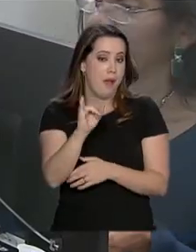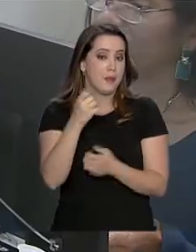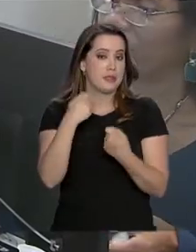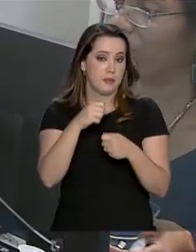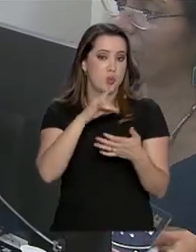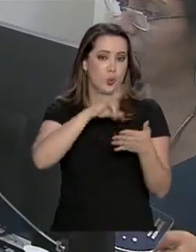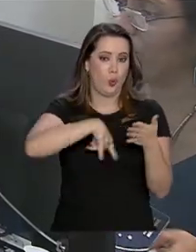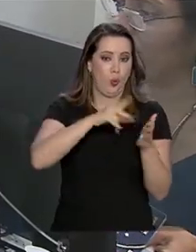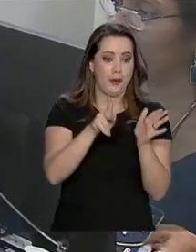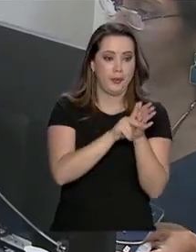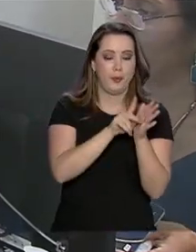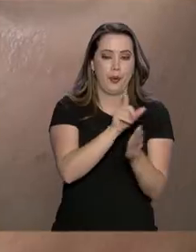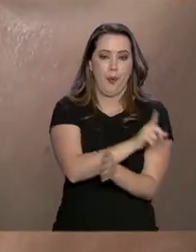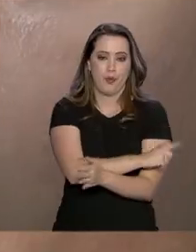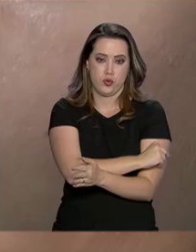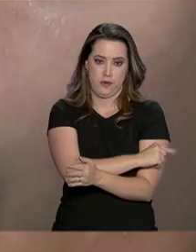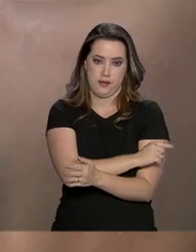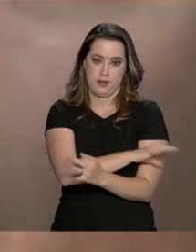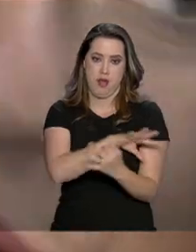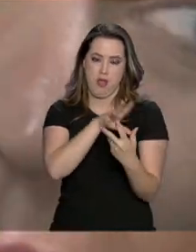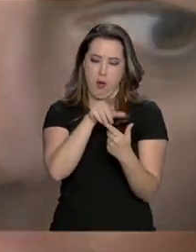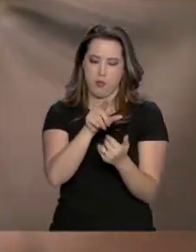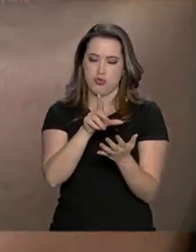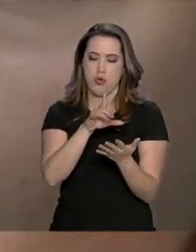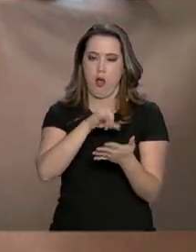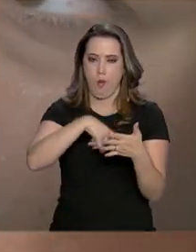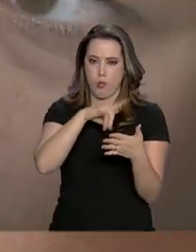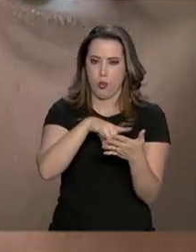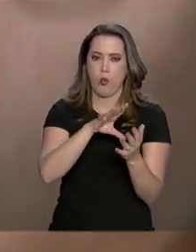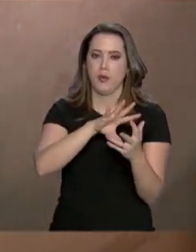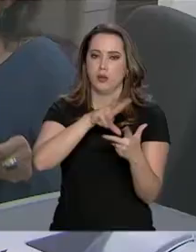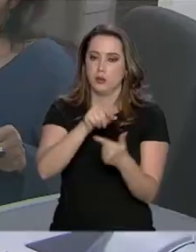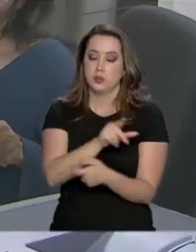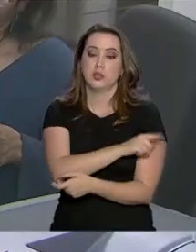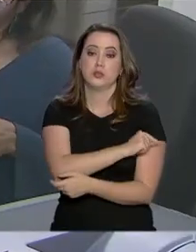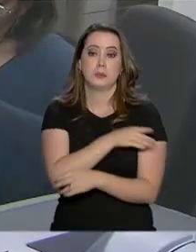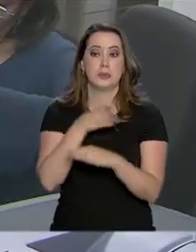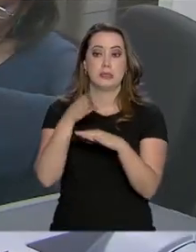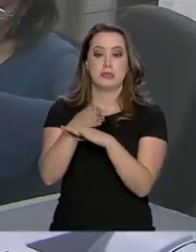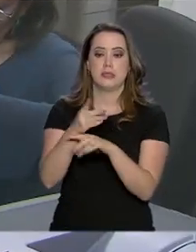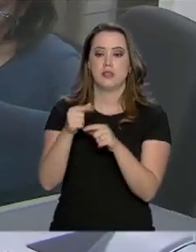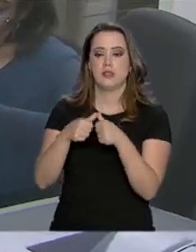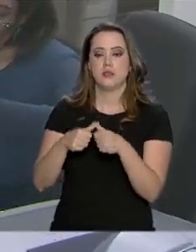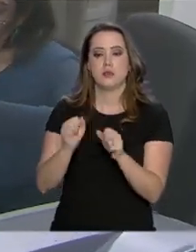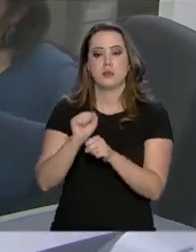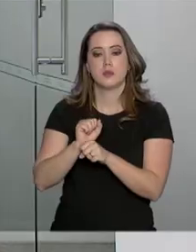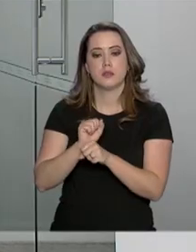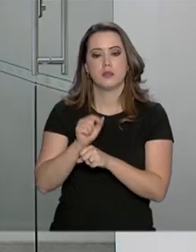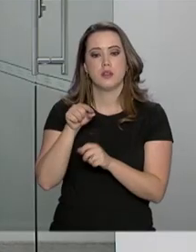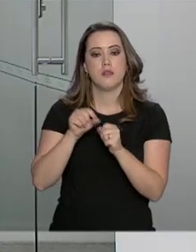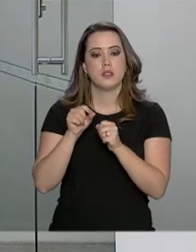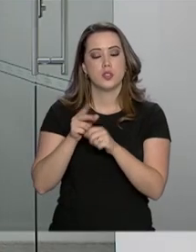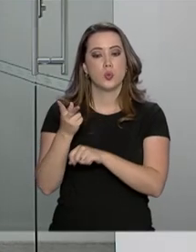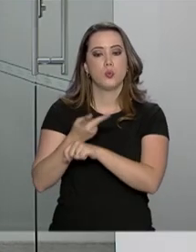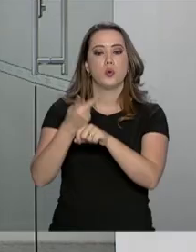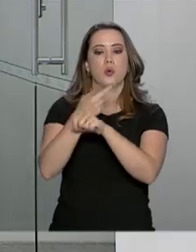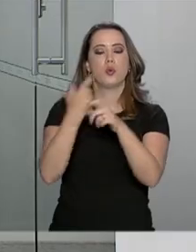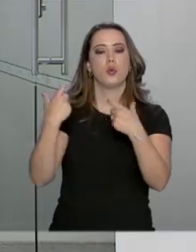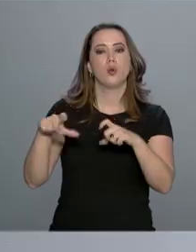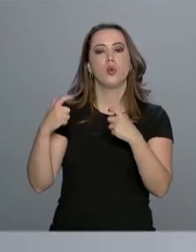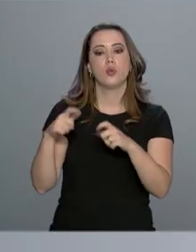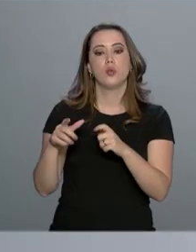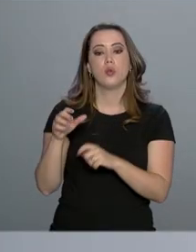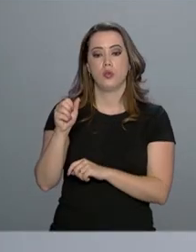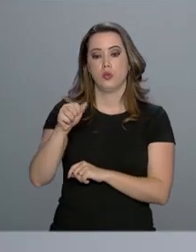Certificado Internacional de Vacinação para entrar no país, ela deixou o que estava fazendo e correu para este